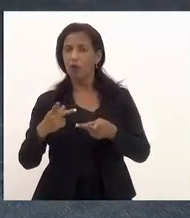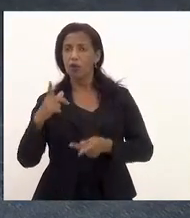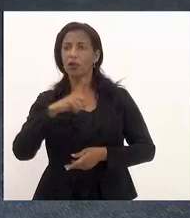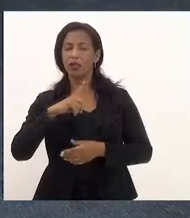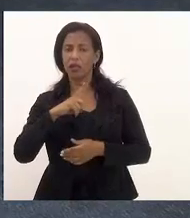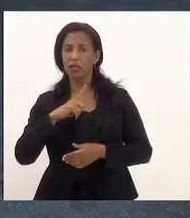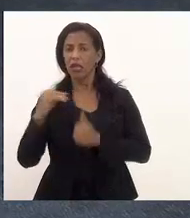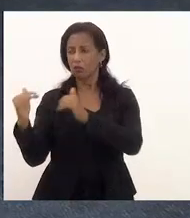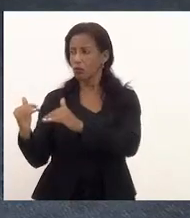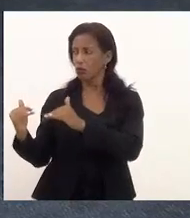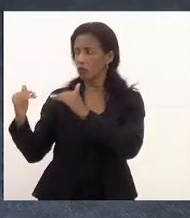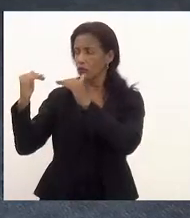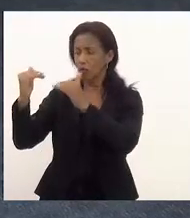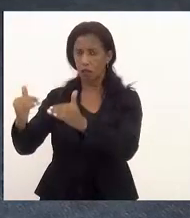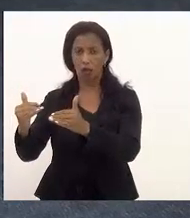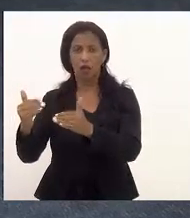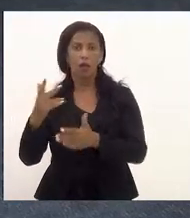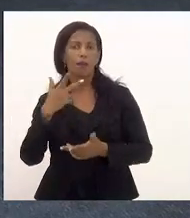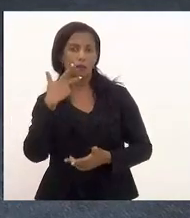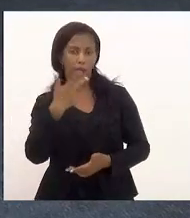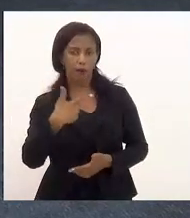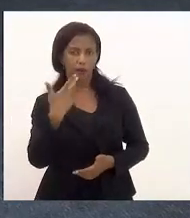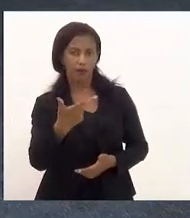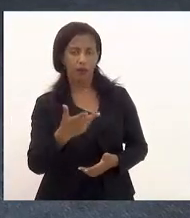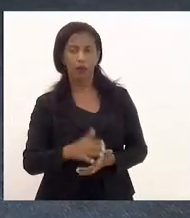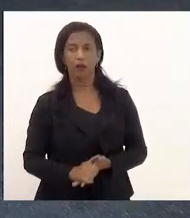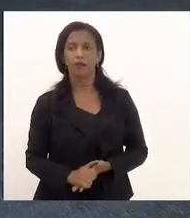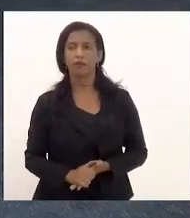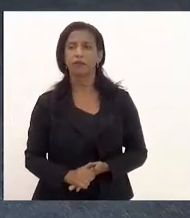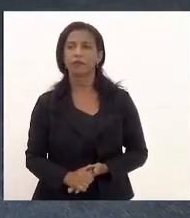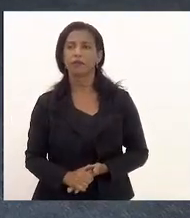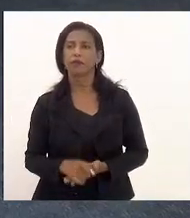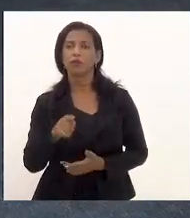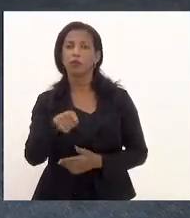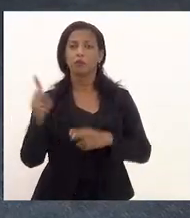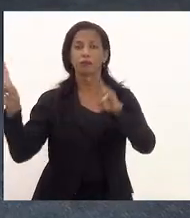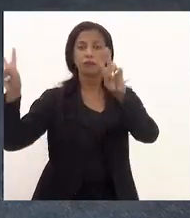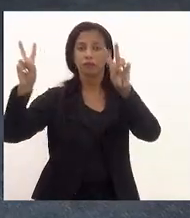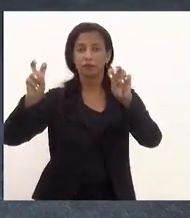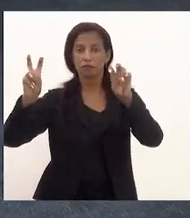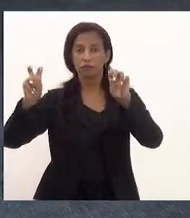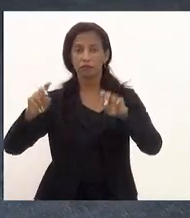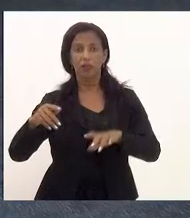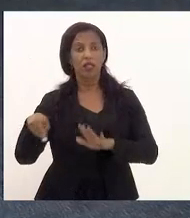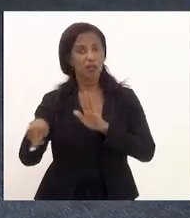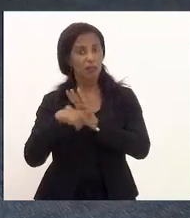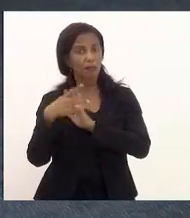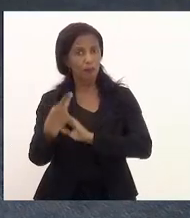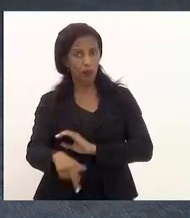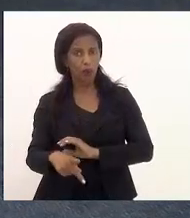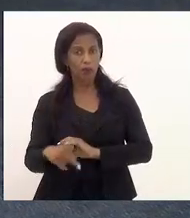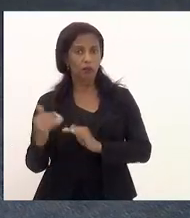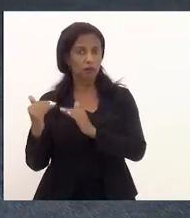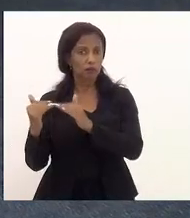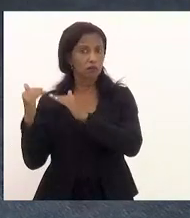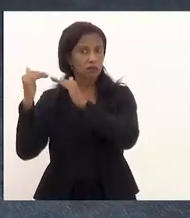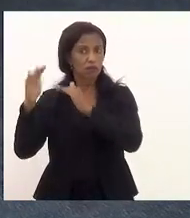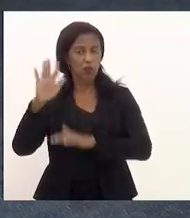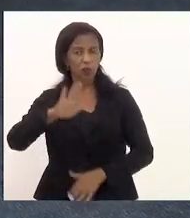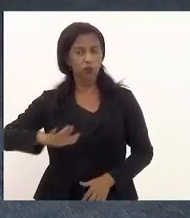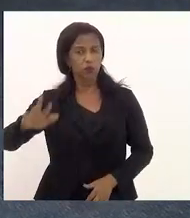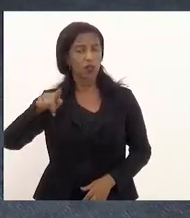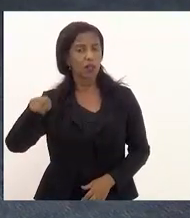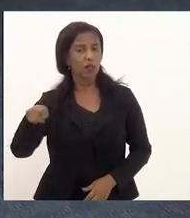uma superintendência, inclusive, para falar sobre esse assunto e essa própria superintendência, ela deve